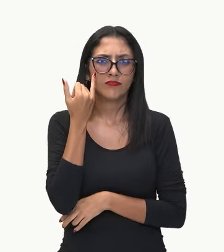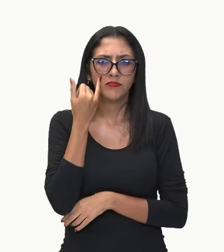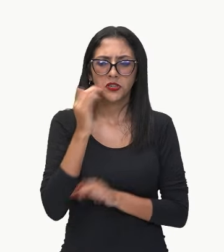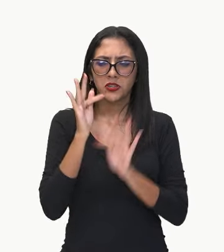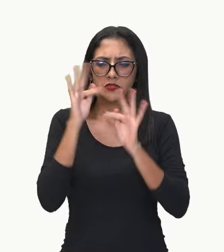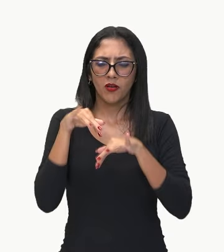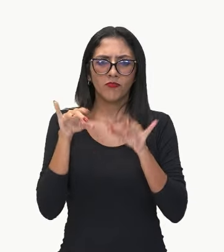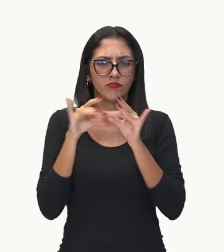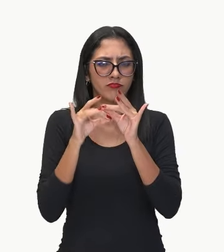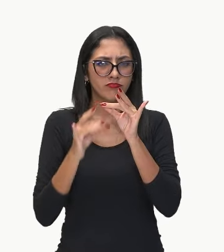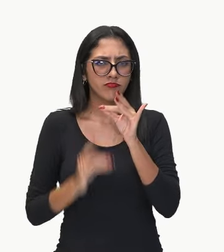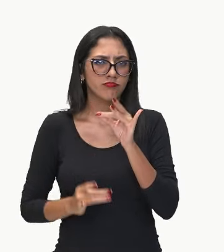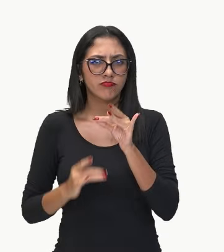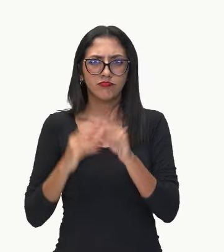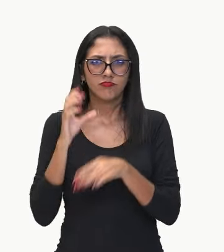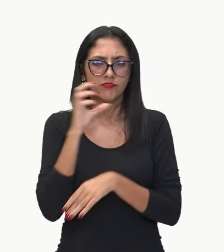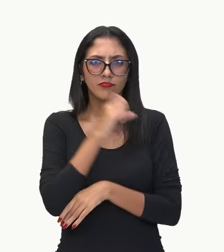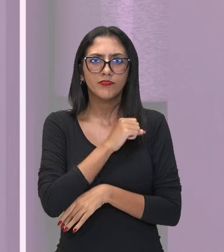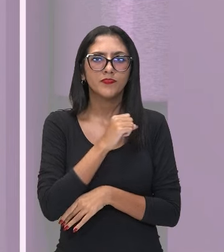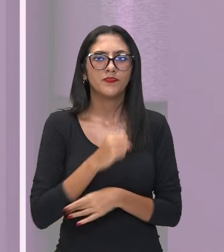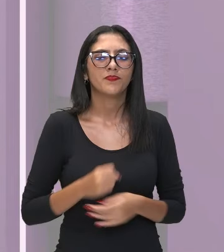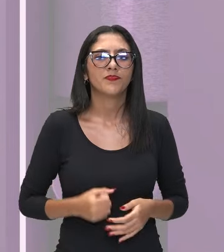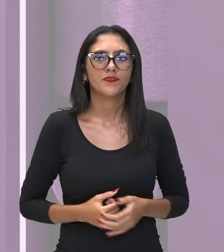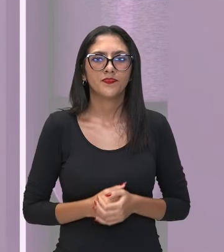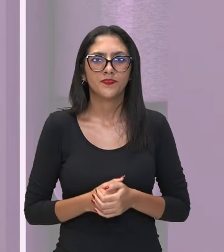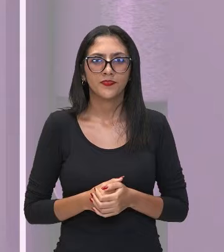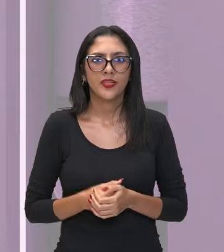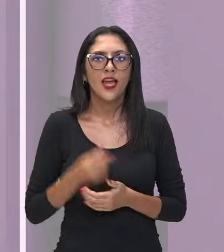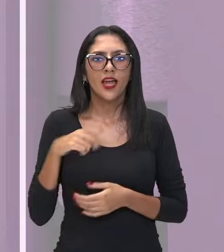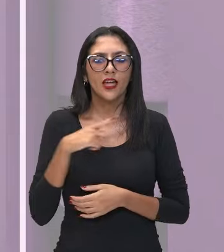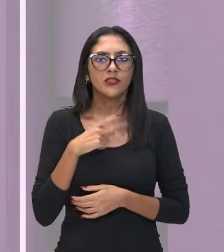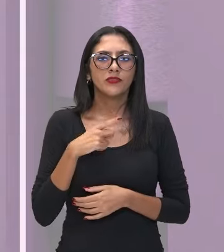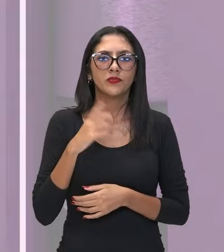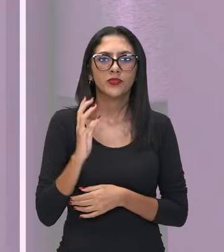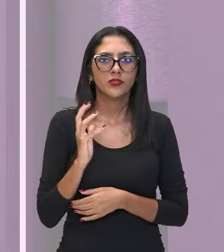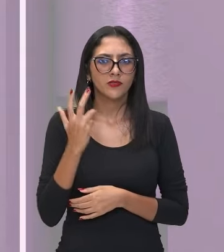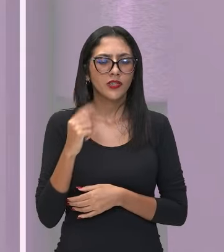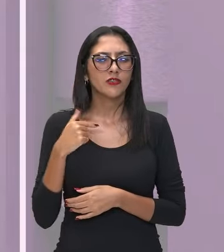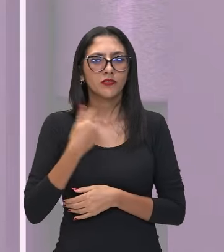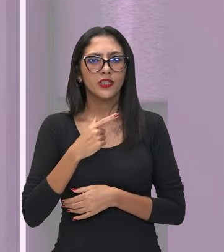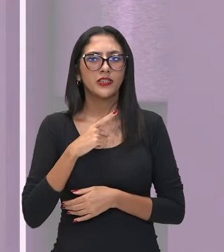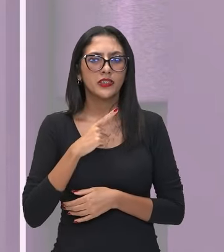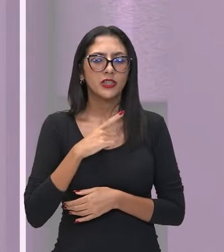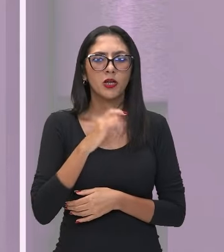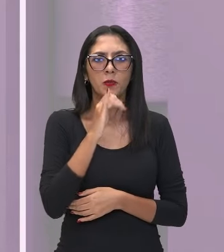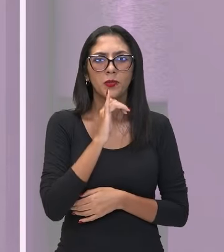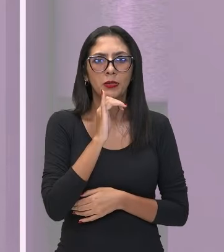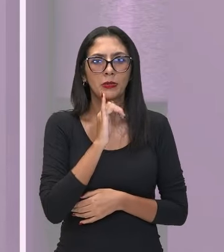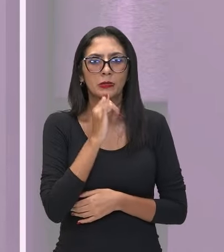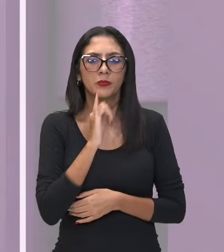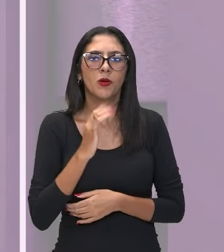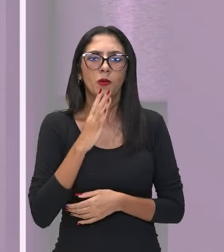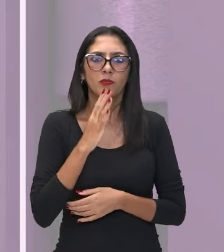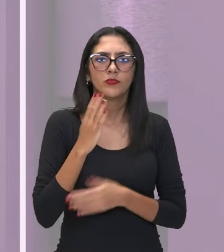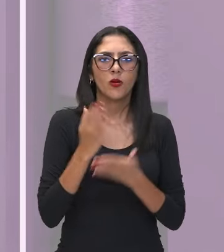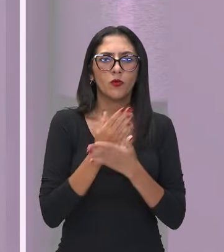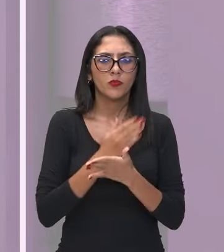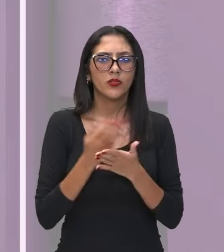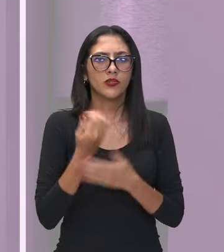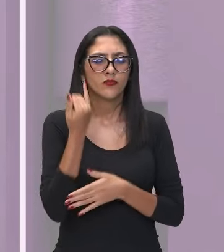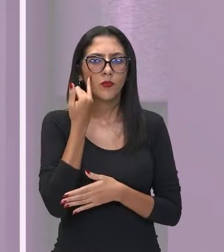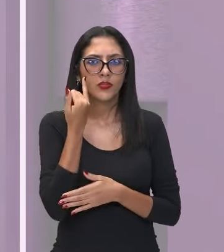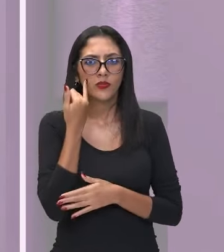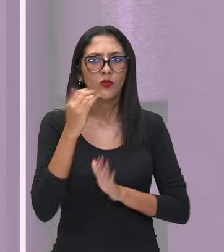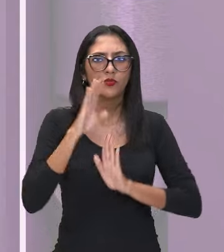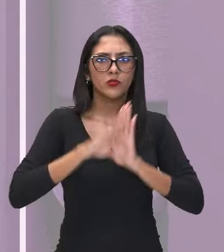final, gabaritar a questão. Exatamente isso que acontece quando nós estamos ali conhecendo as observações, o